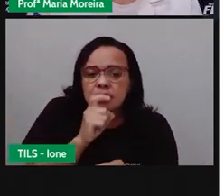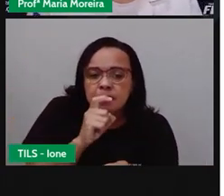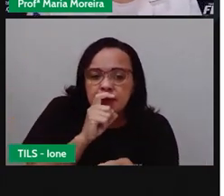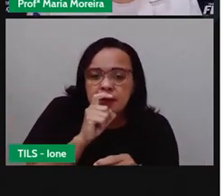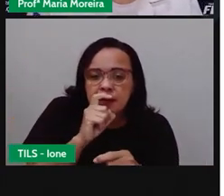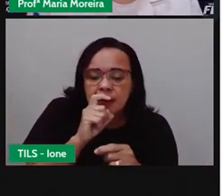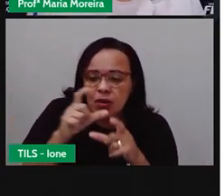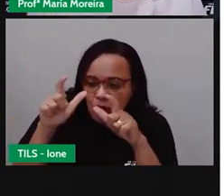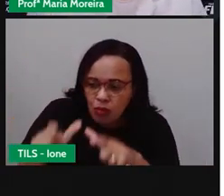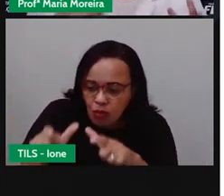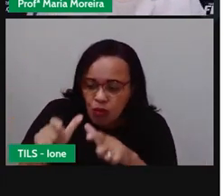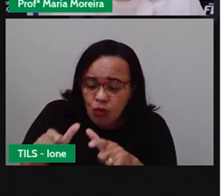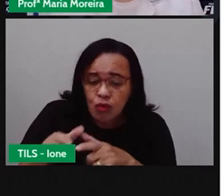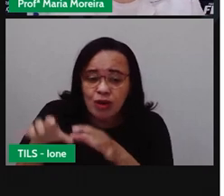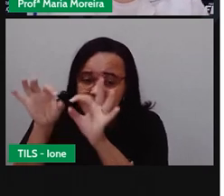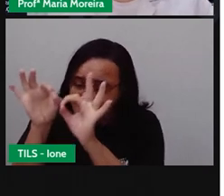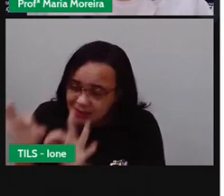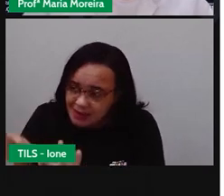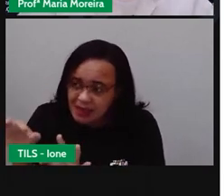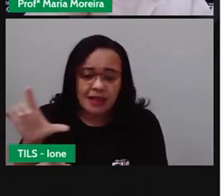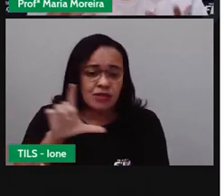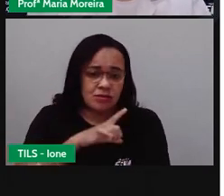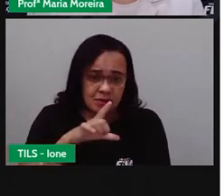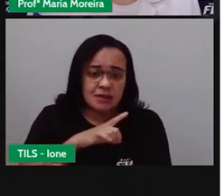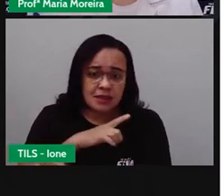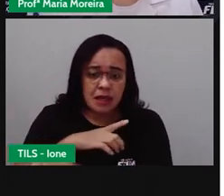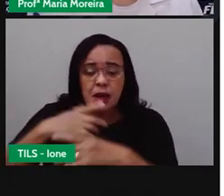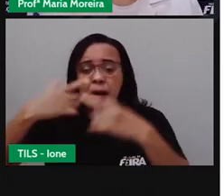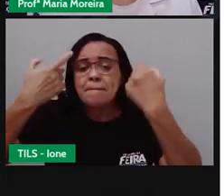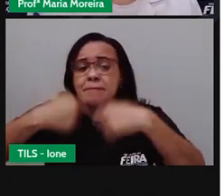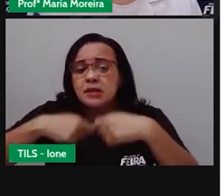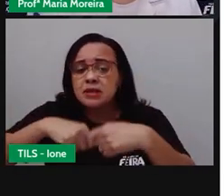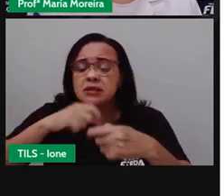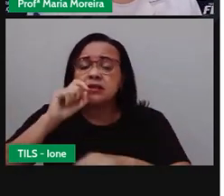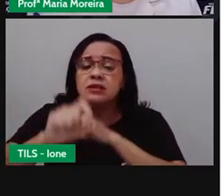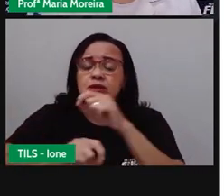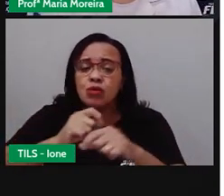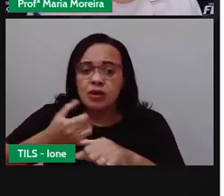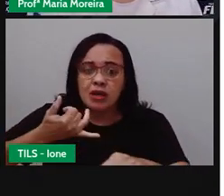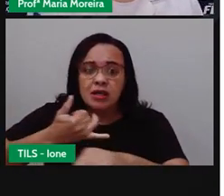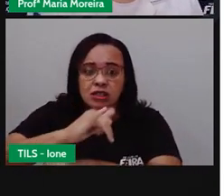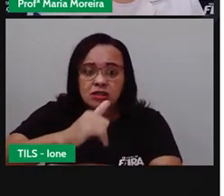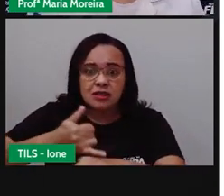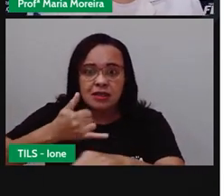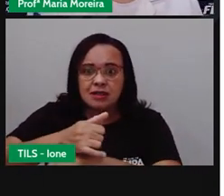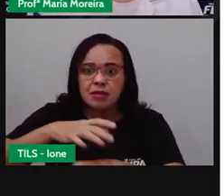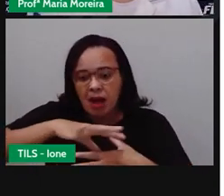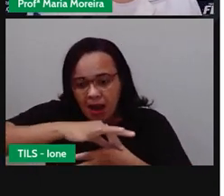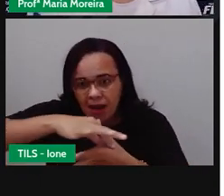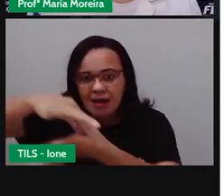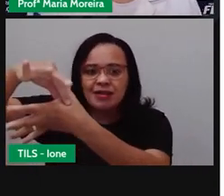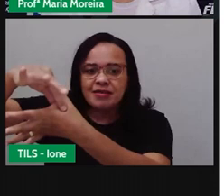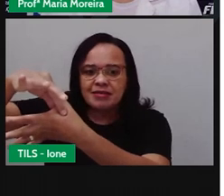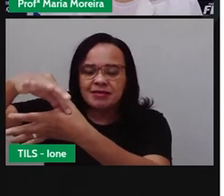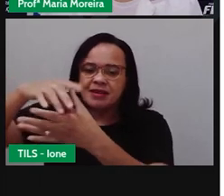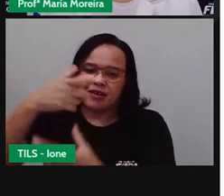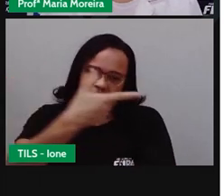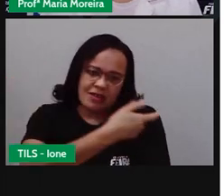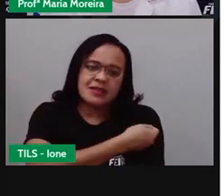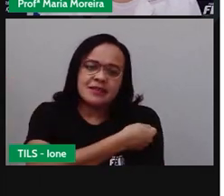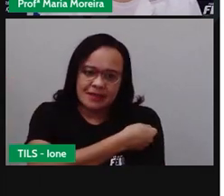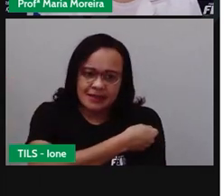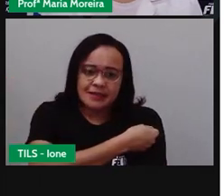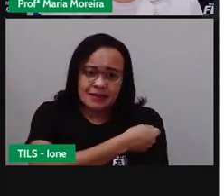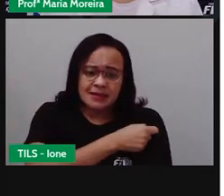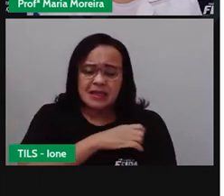uma refrigeração. Tem todo um esquema para o transporte dessas vacinas. Então, imagine aí se não tivesse, e